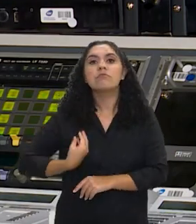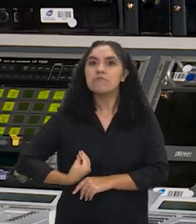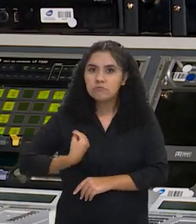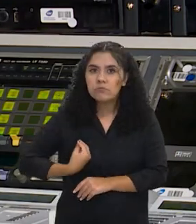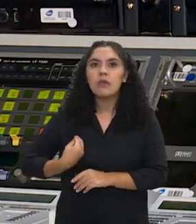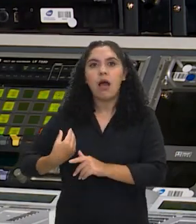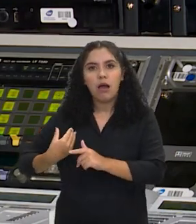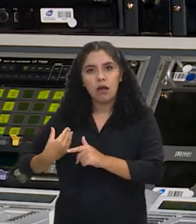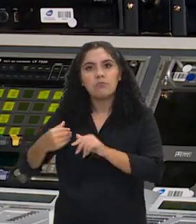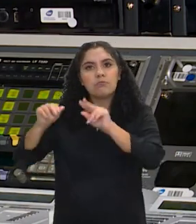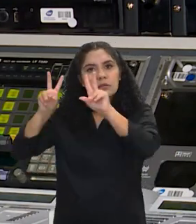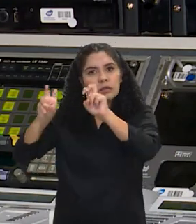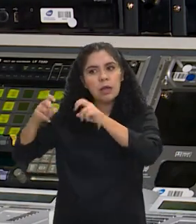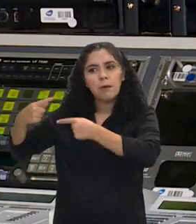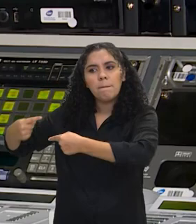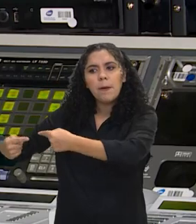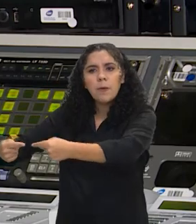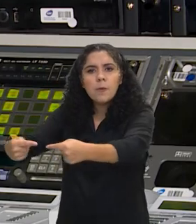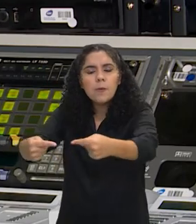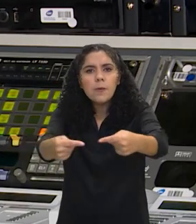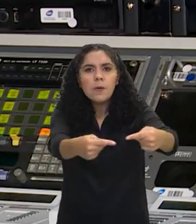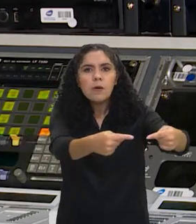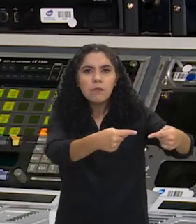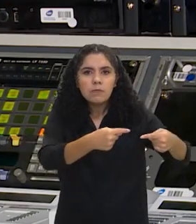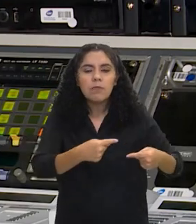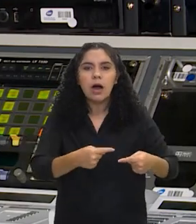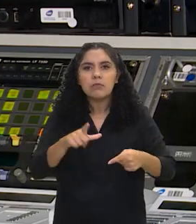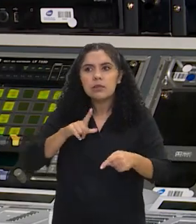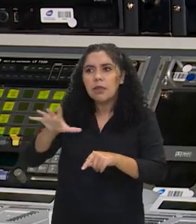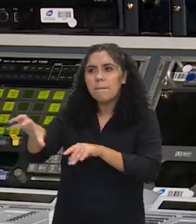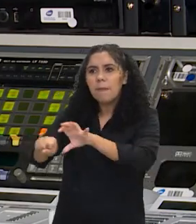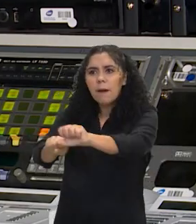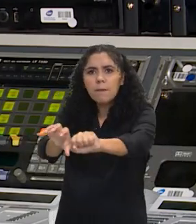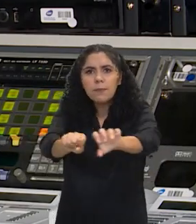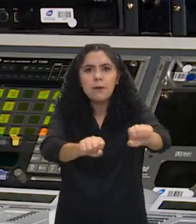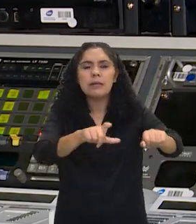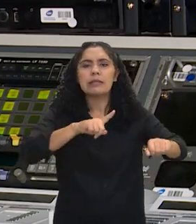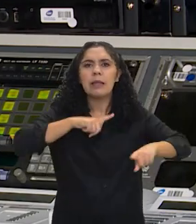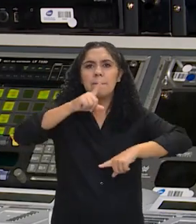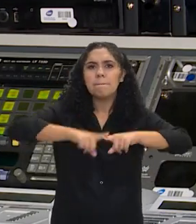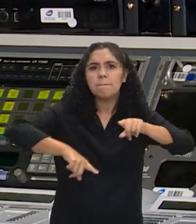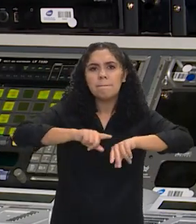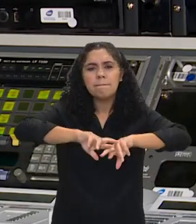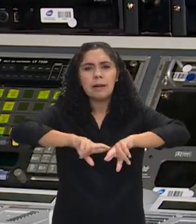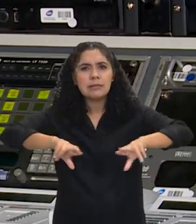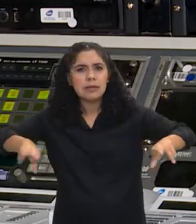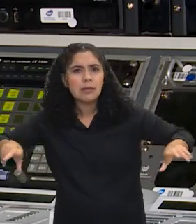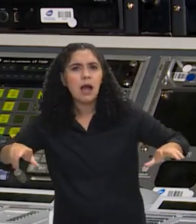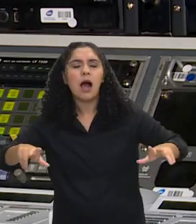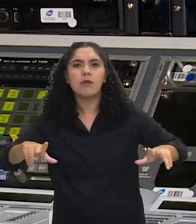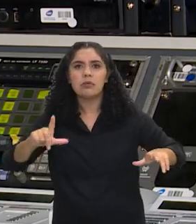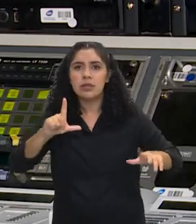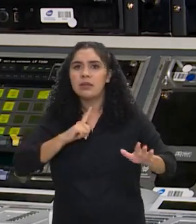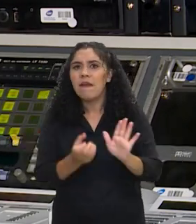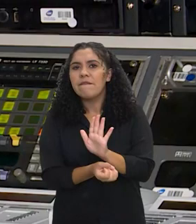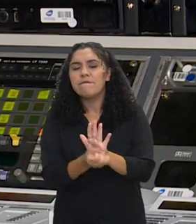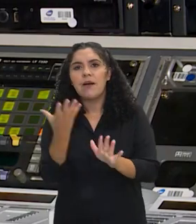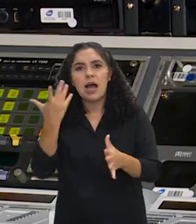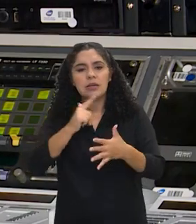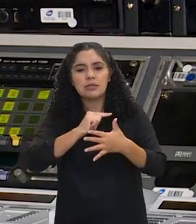que construíram capacidade, conhecimento sobre isso, material produzido. Então, você tem uma série de ações